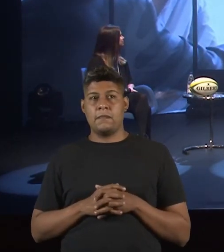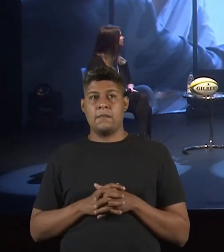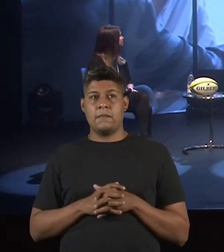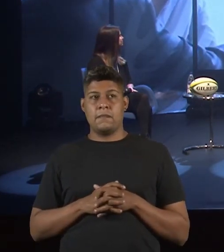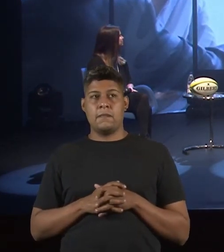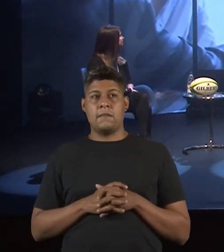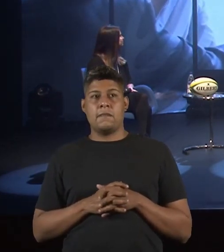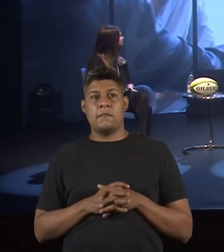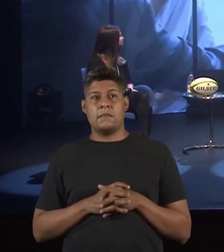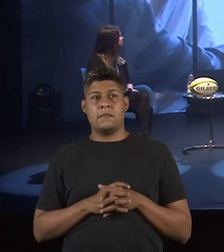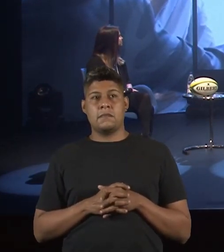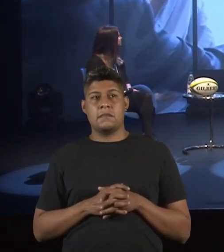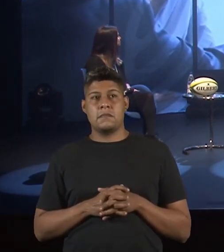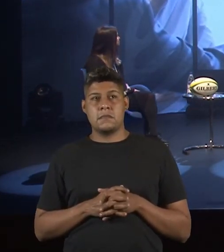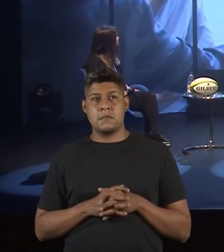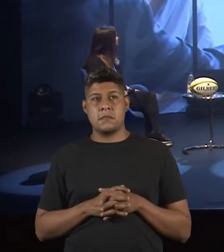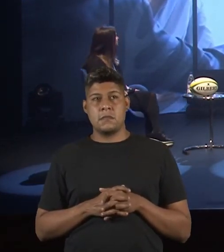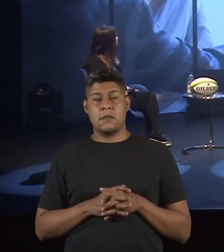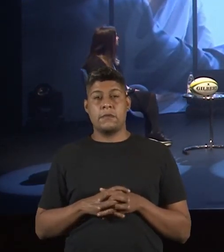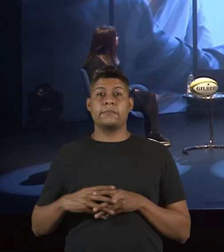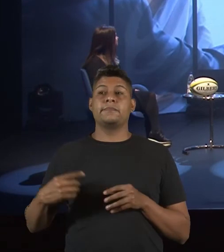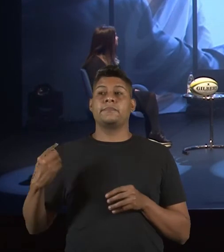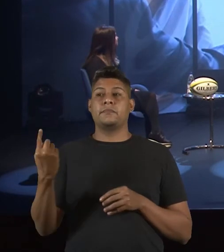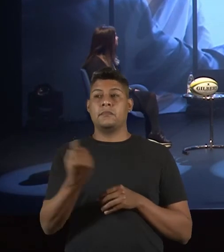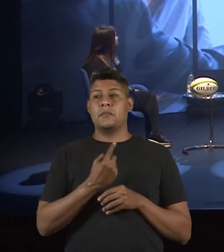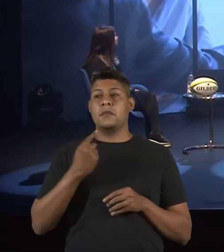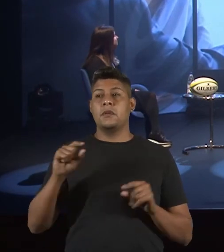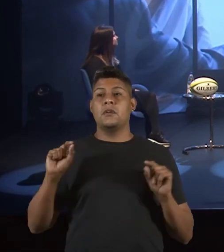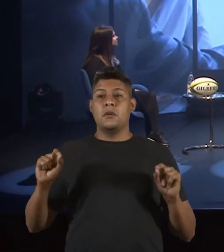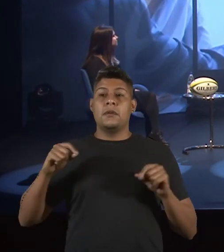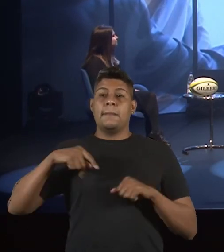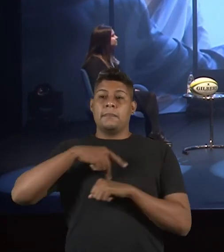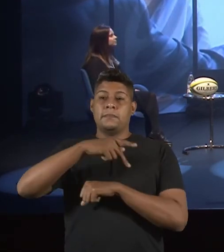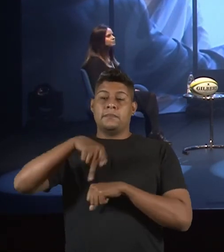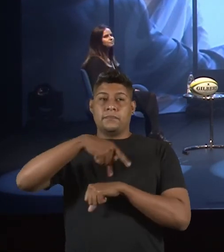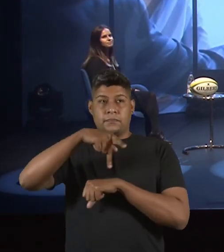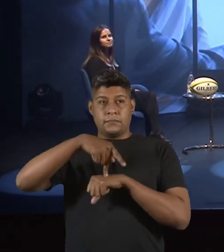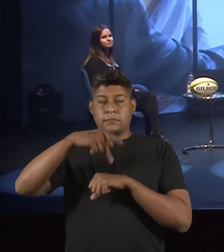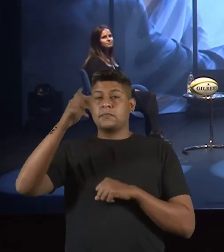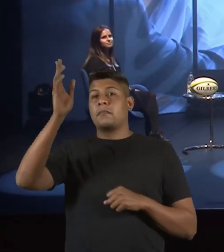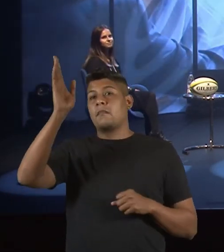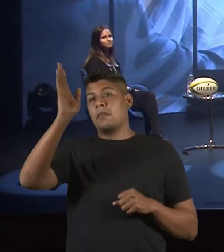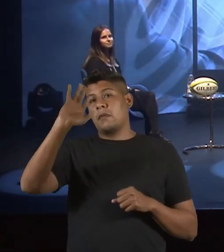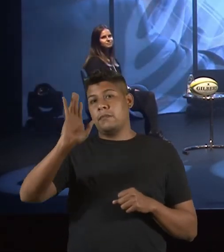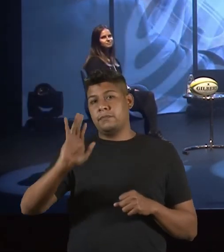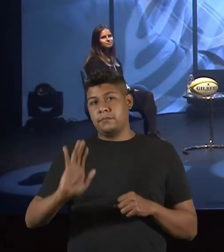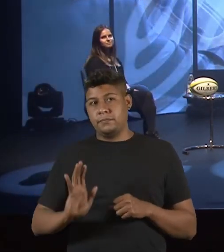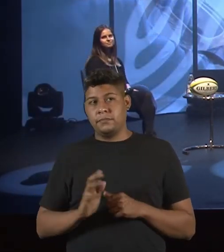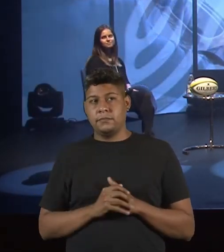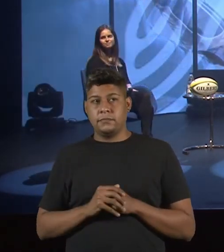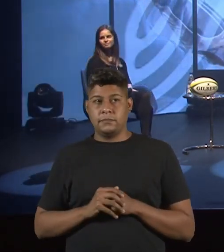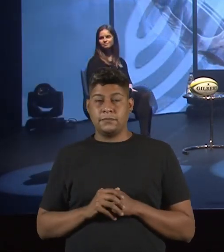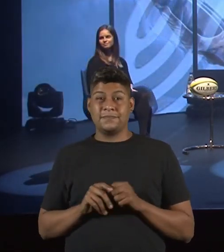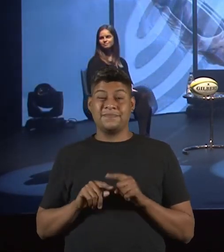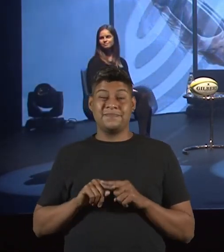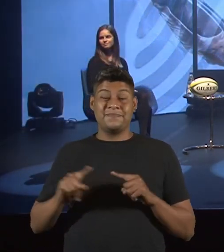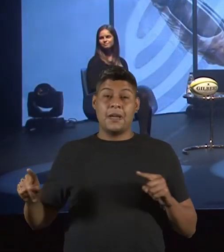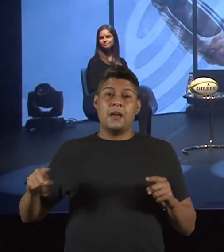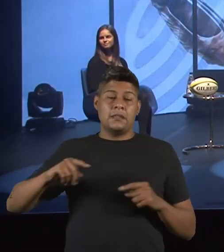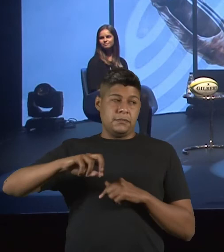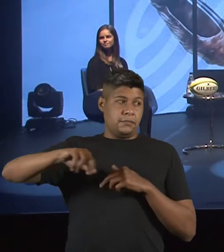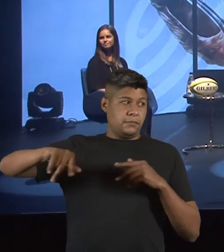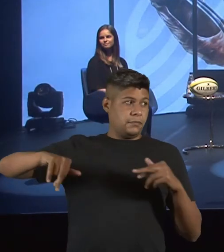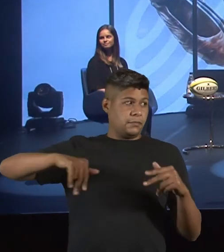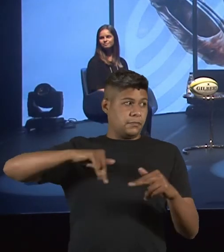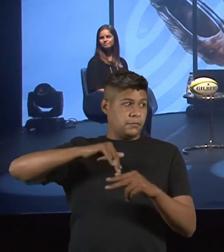Isso. Então, nós somos um país, o Brasil, mais miscigenado